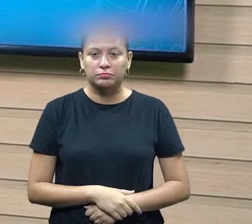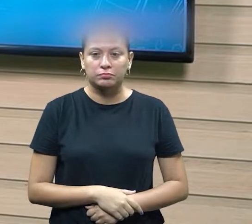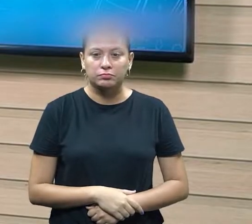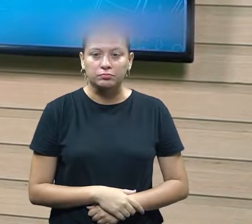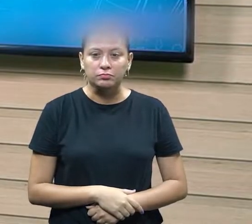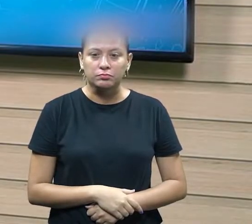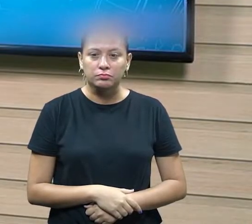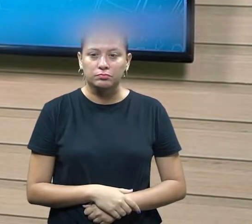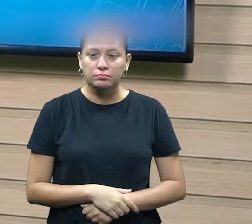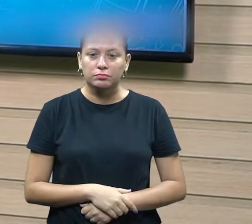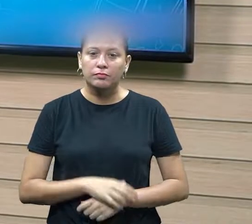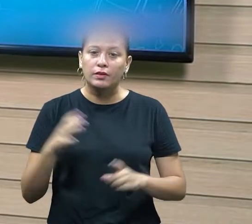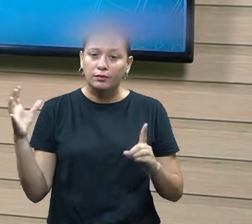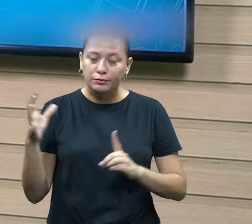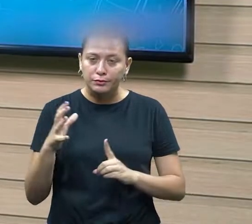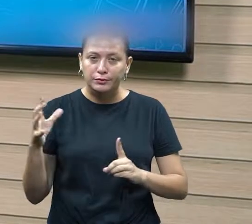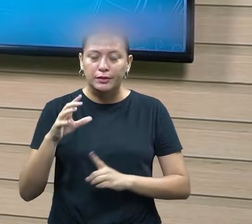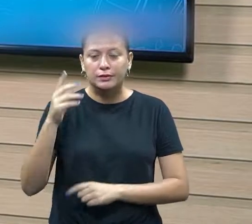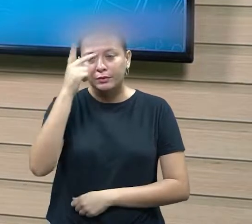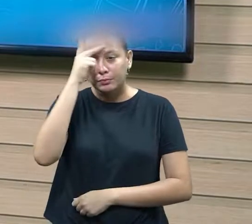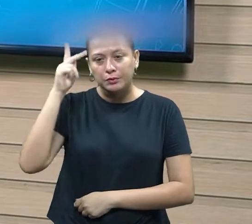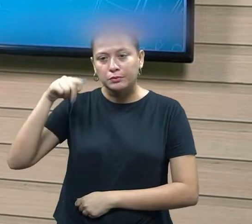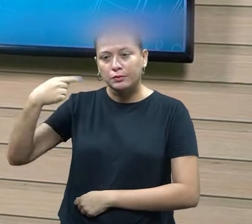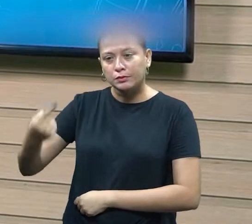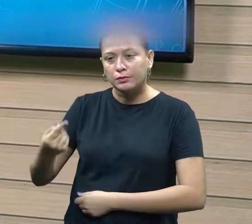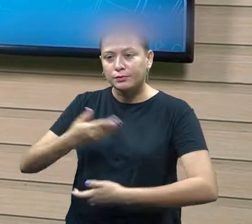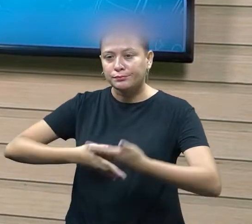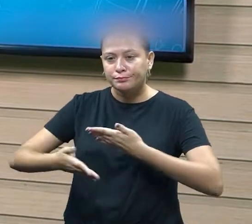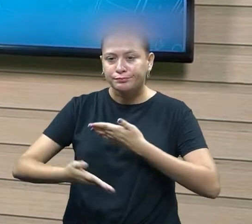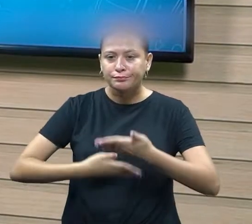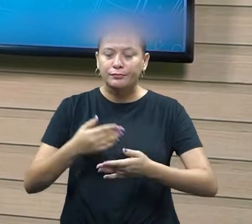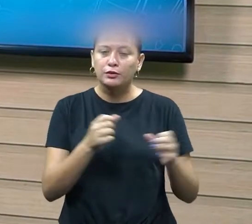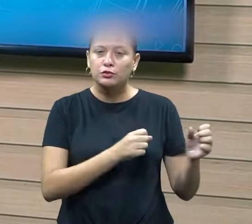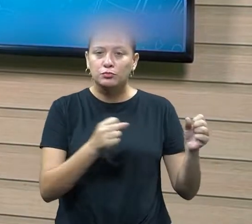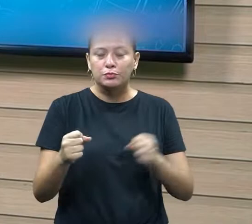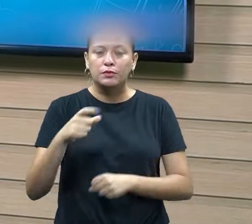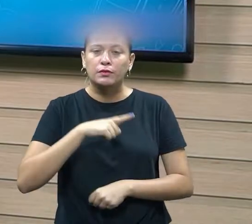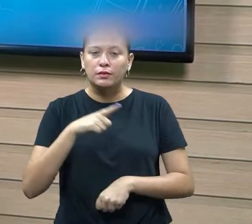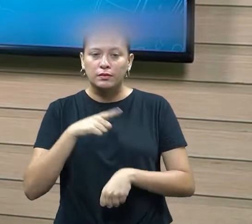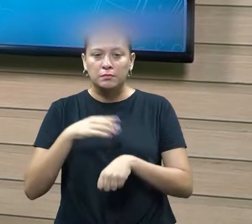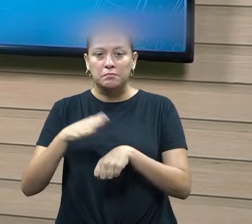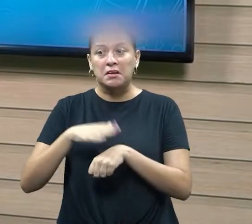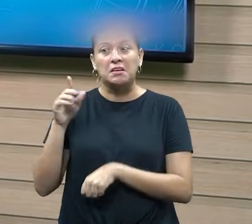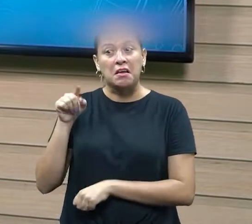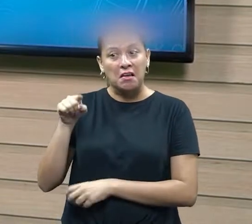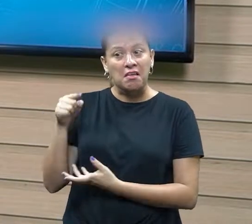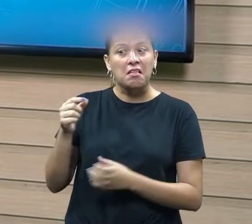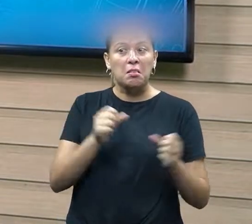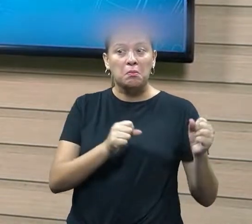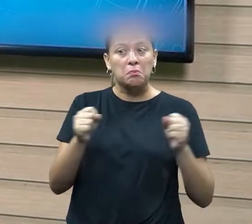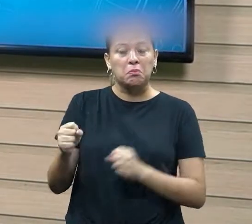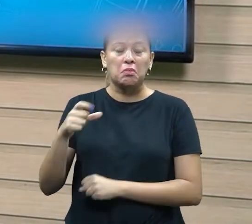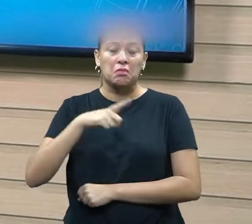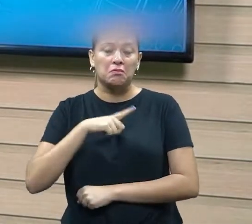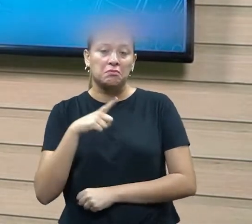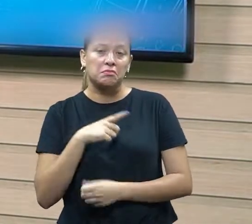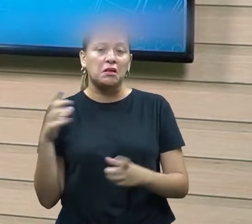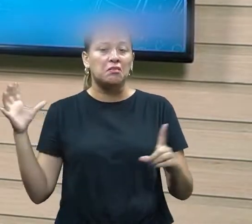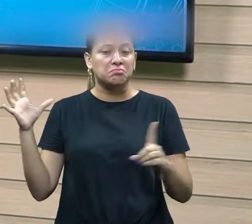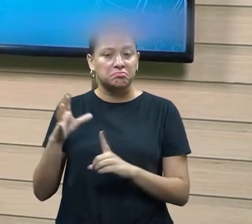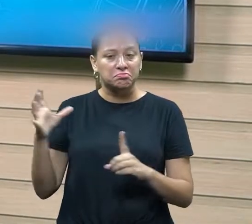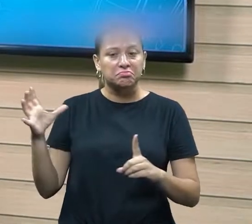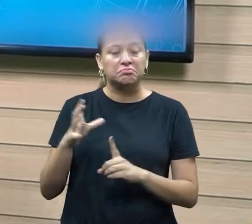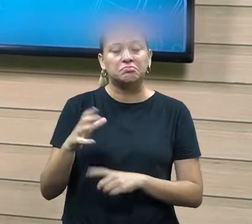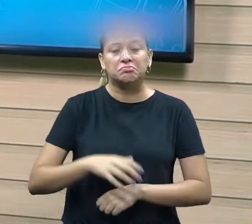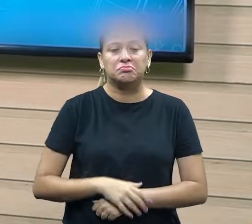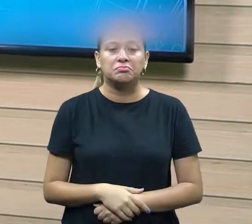poder também em relação a influência contra as pessoas que tem mais poder aquela pessoa é muito influente aquela pessoa é muito poderosa porque ela é muito